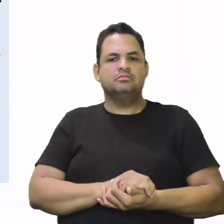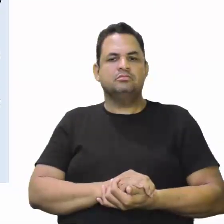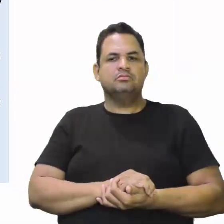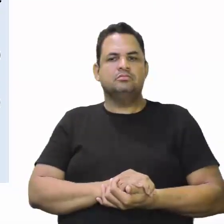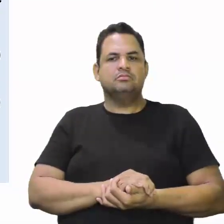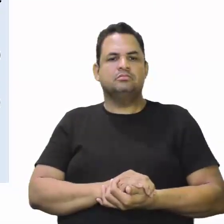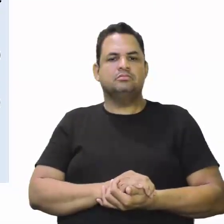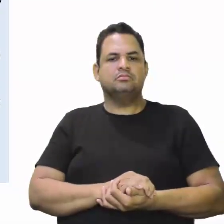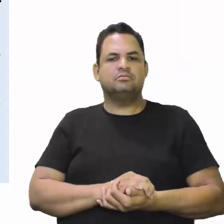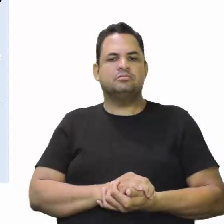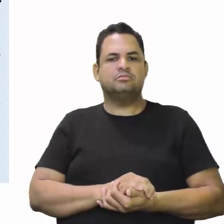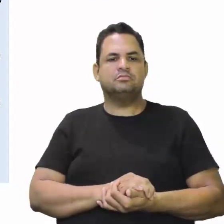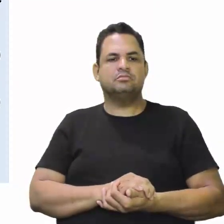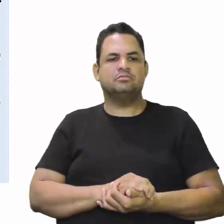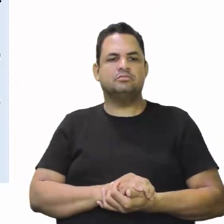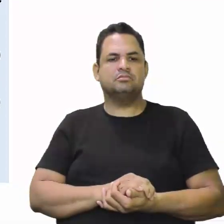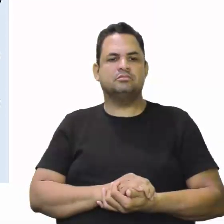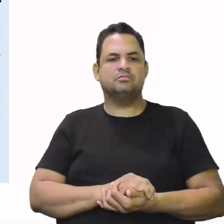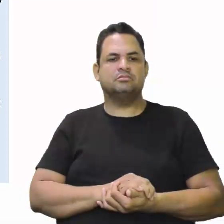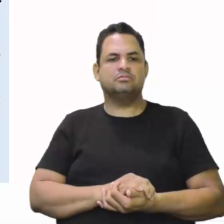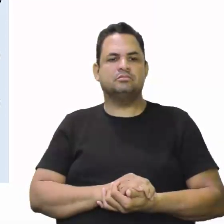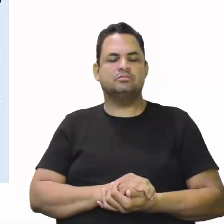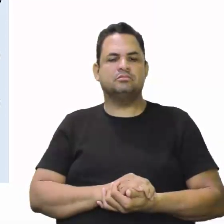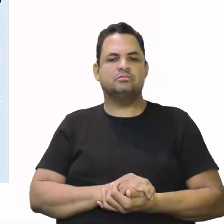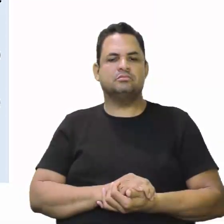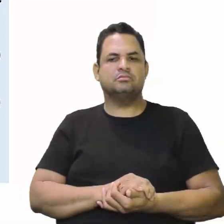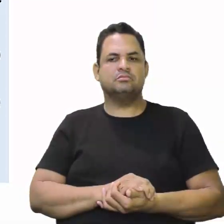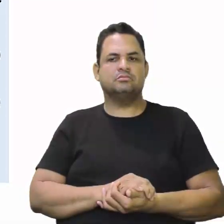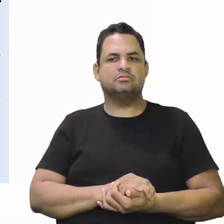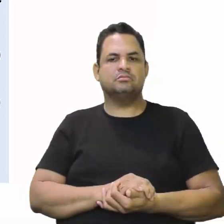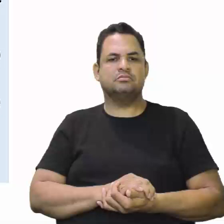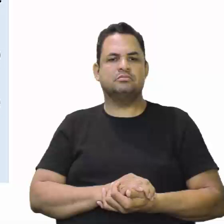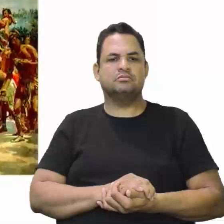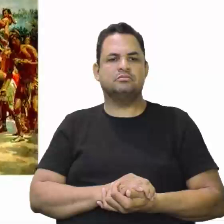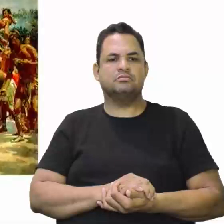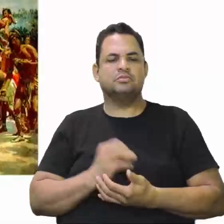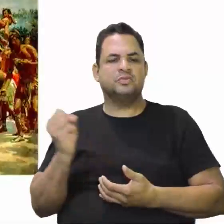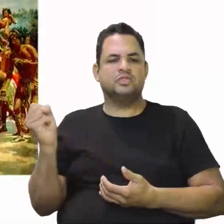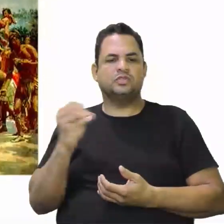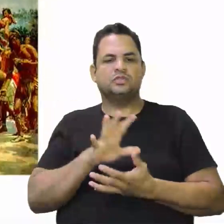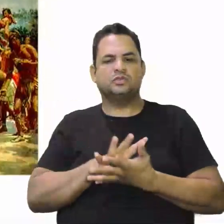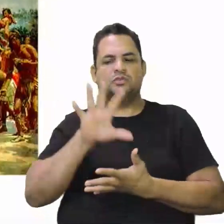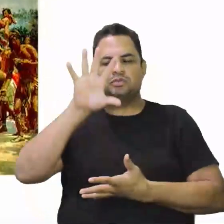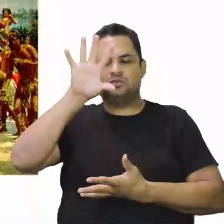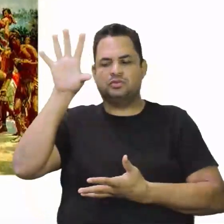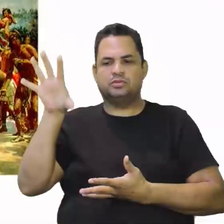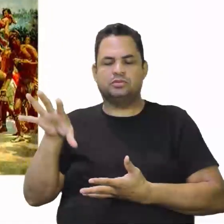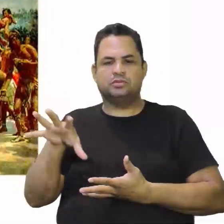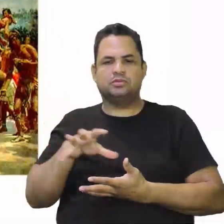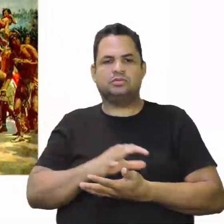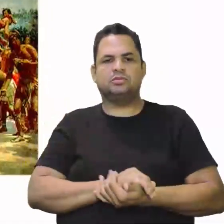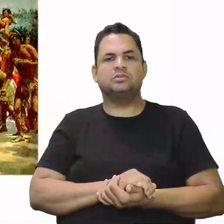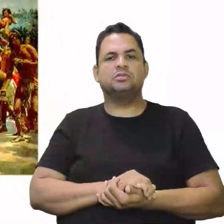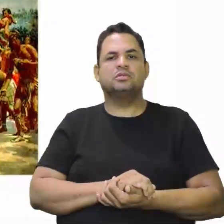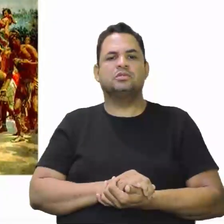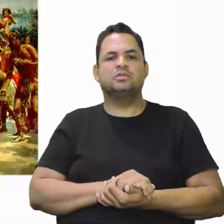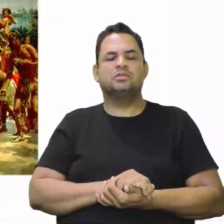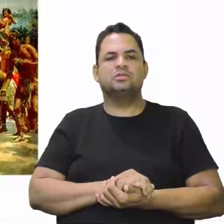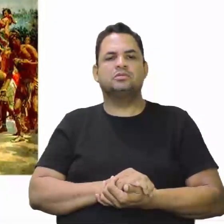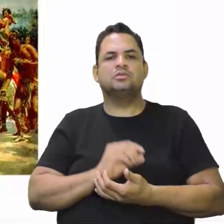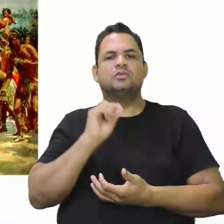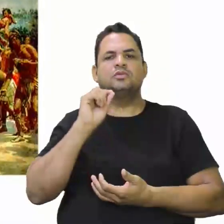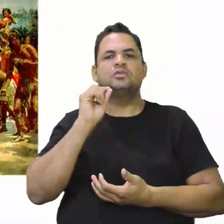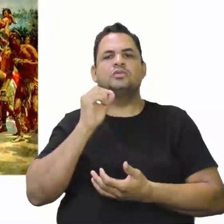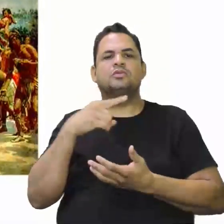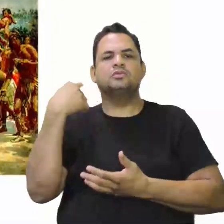diz, afirma, ter chegado a um novo continente. E esse novo continente deu o nome de América. O que os